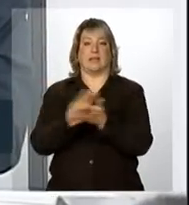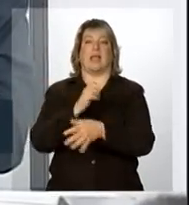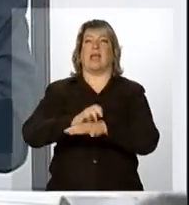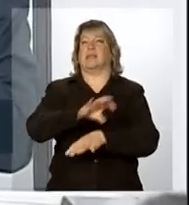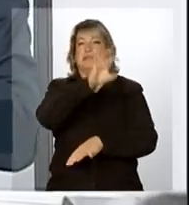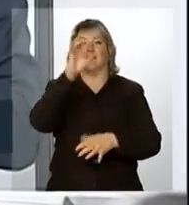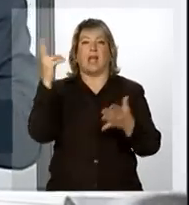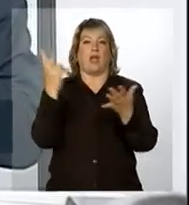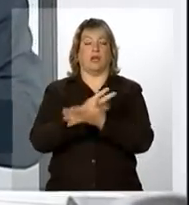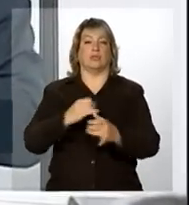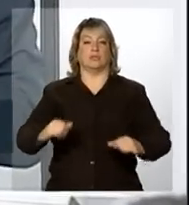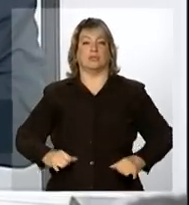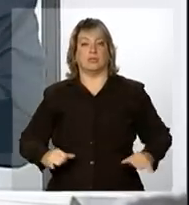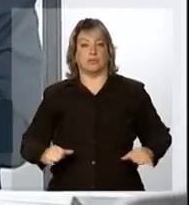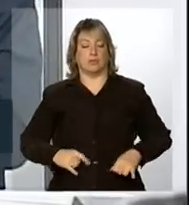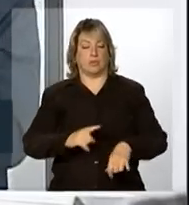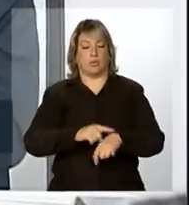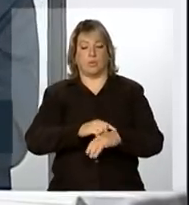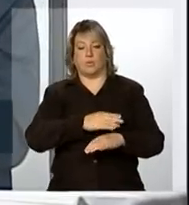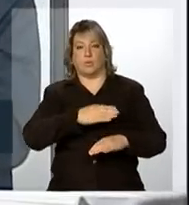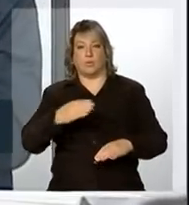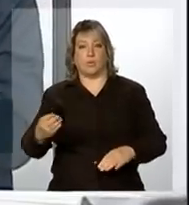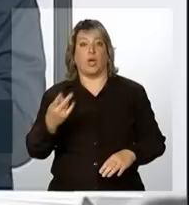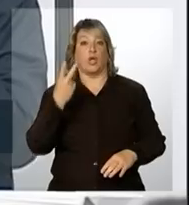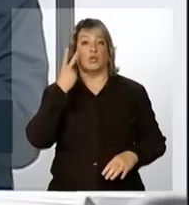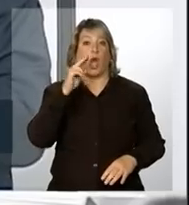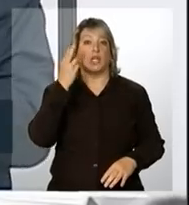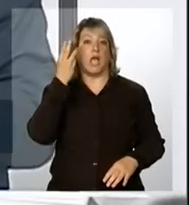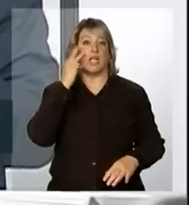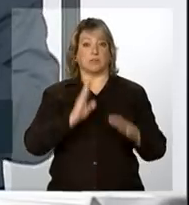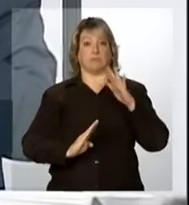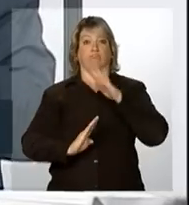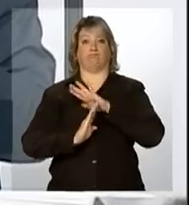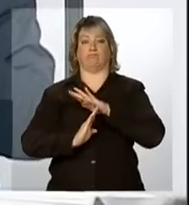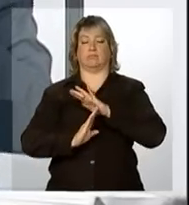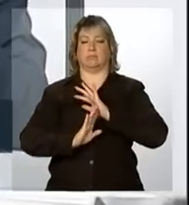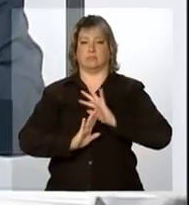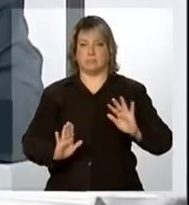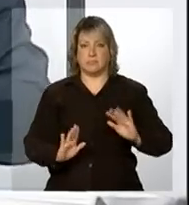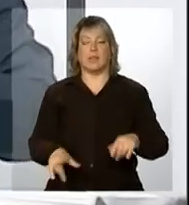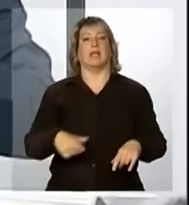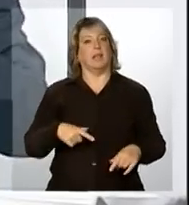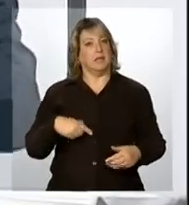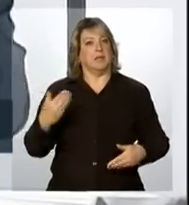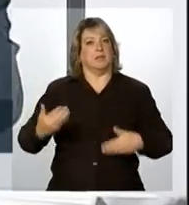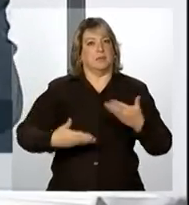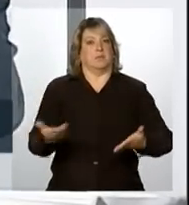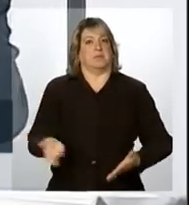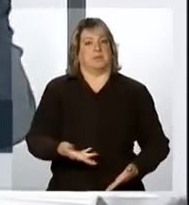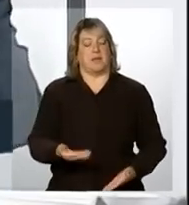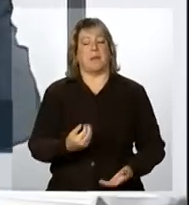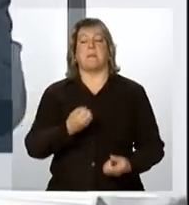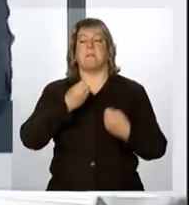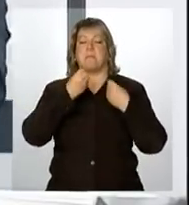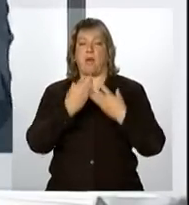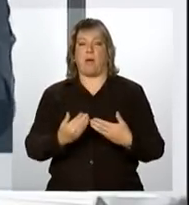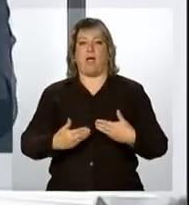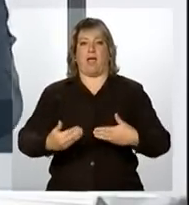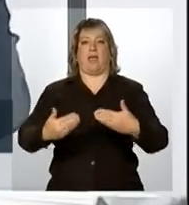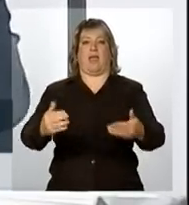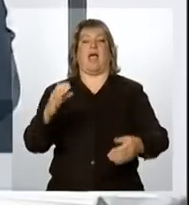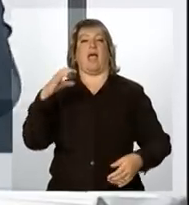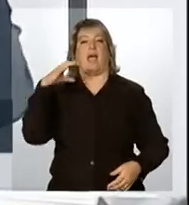períodos não superiores a dois ou três dias. Portanto, esse é um grande avanço que também se dá na